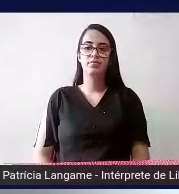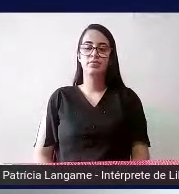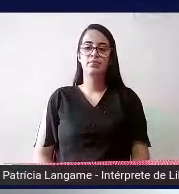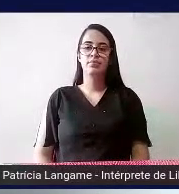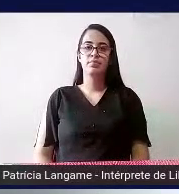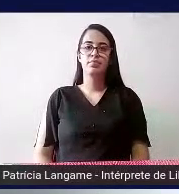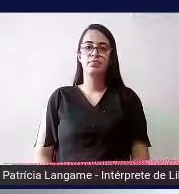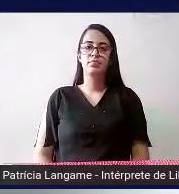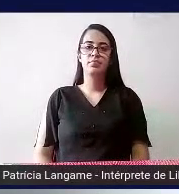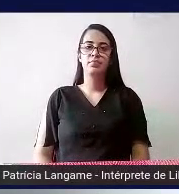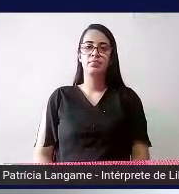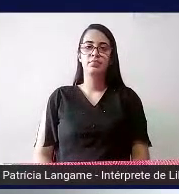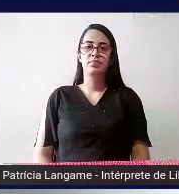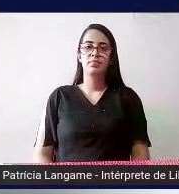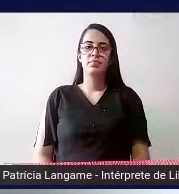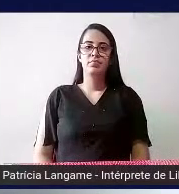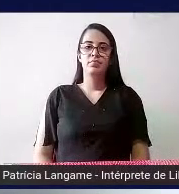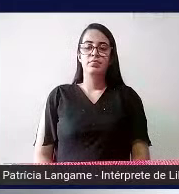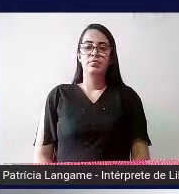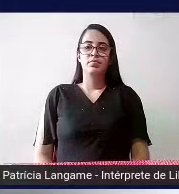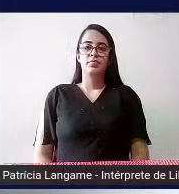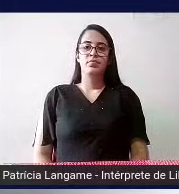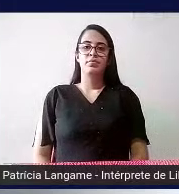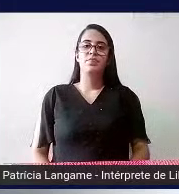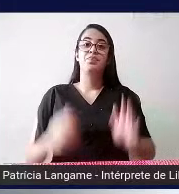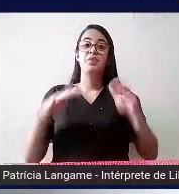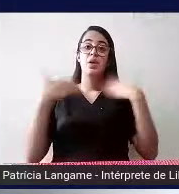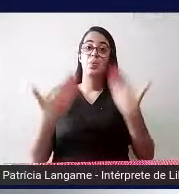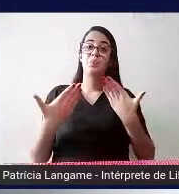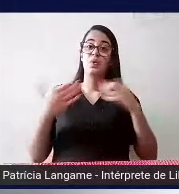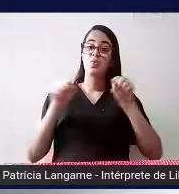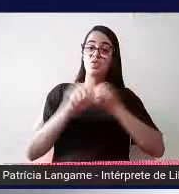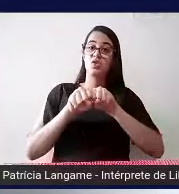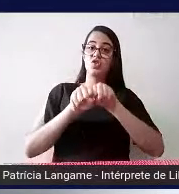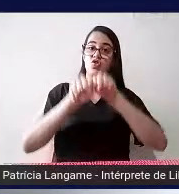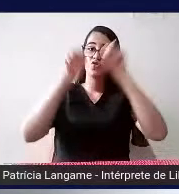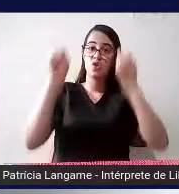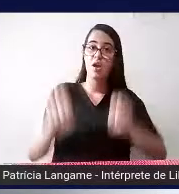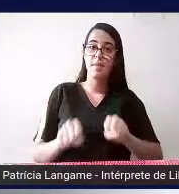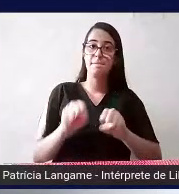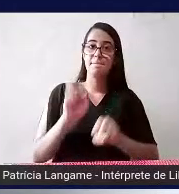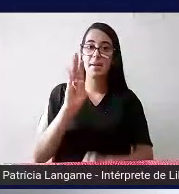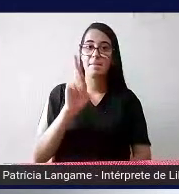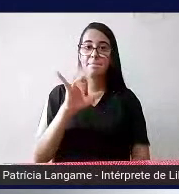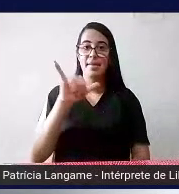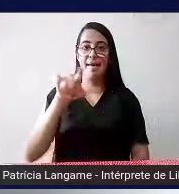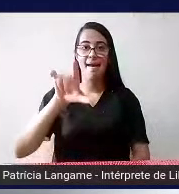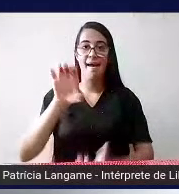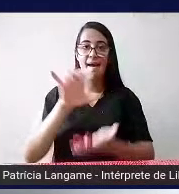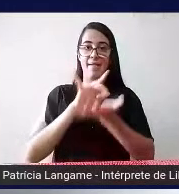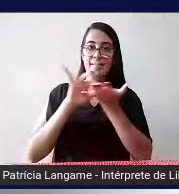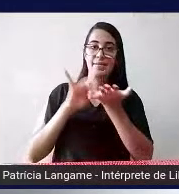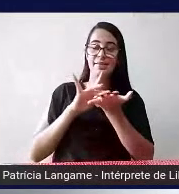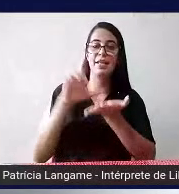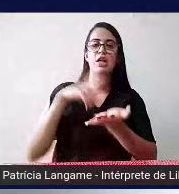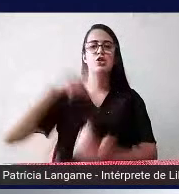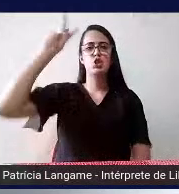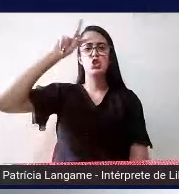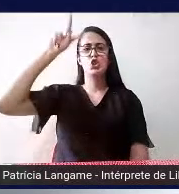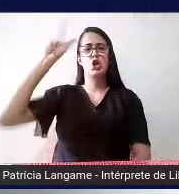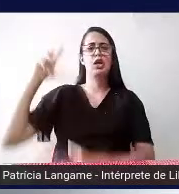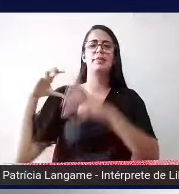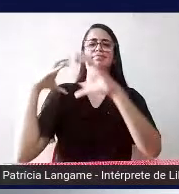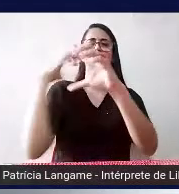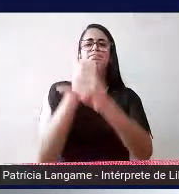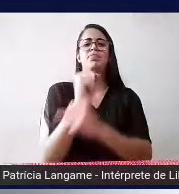bom então o sistema Braille foi desenvolvido por Luiz Braille tem toda a história desse sistema lá no site do IBC tem uma parte